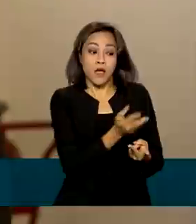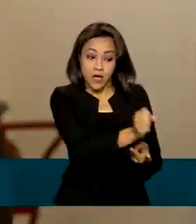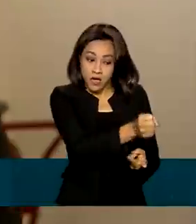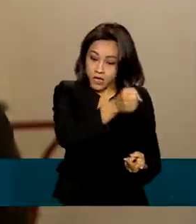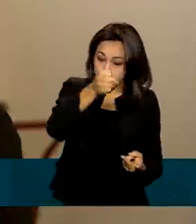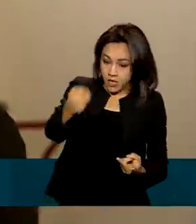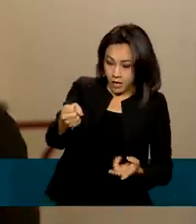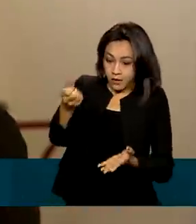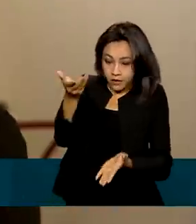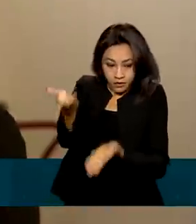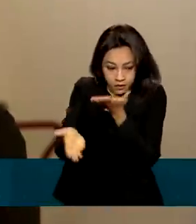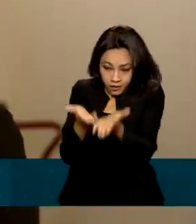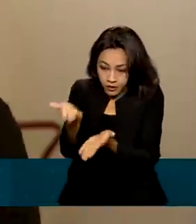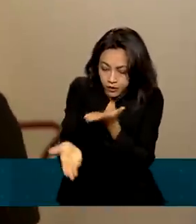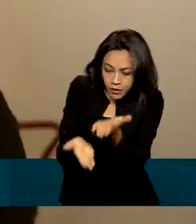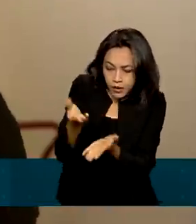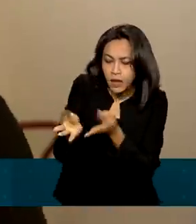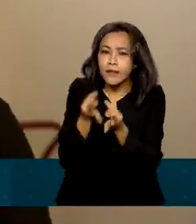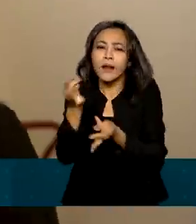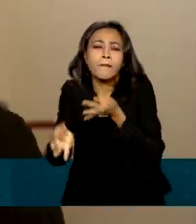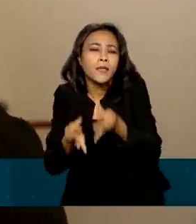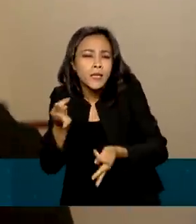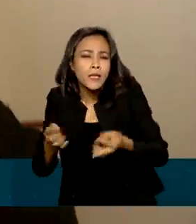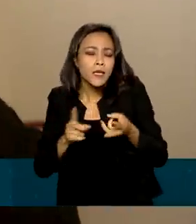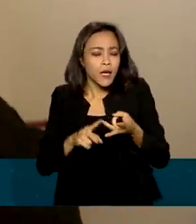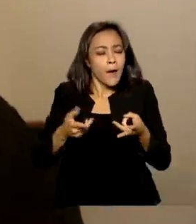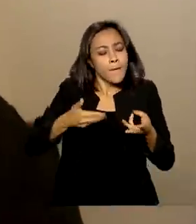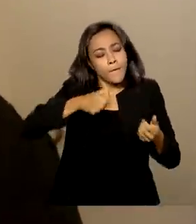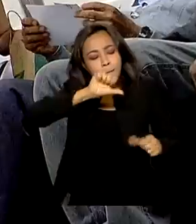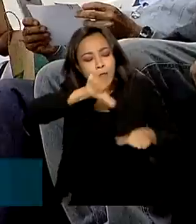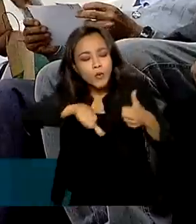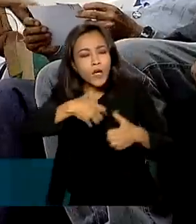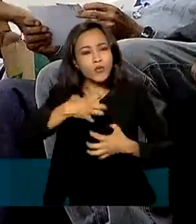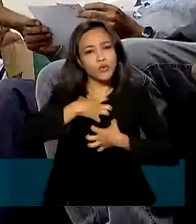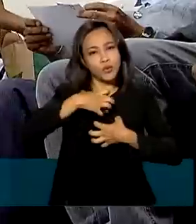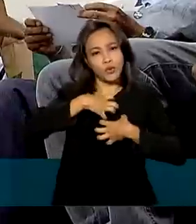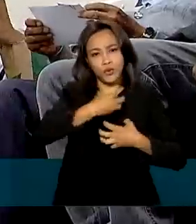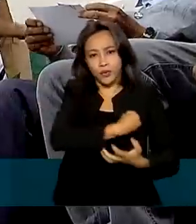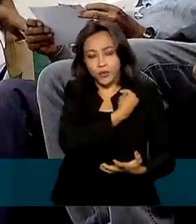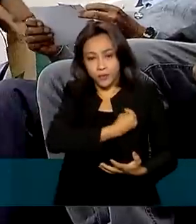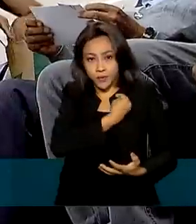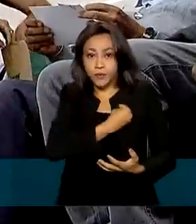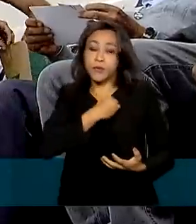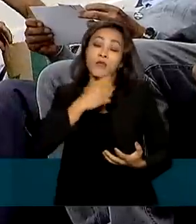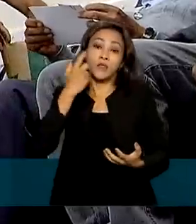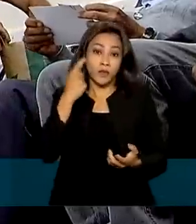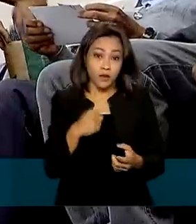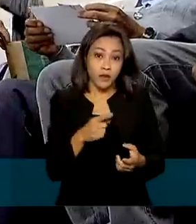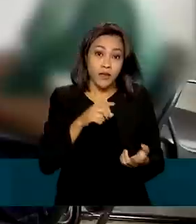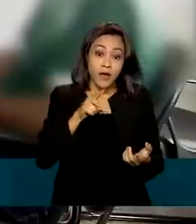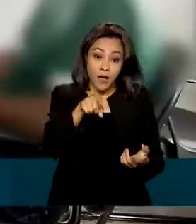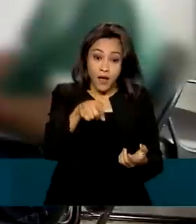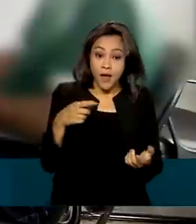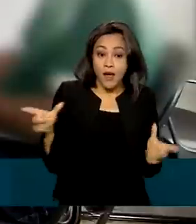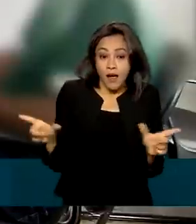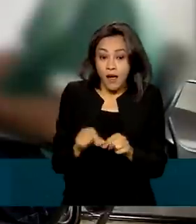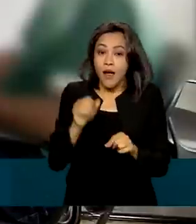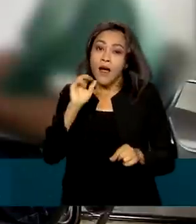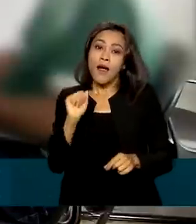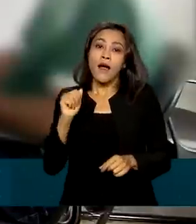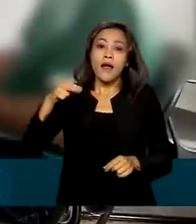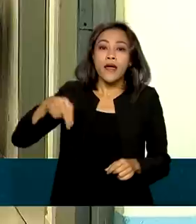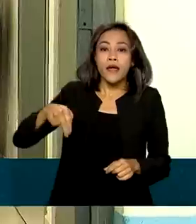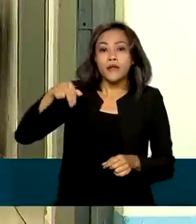nós vamos estimular a mudança do estilo de vida, nós vamos olhar o sono desse paciente. A Agência Nacional de Saúde Suplementar, a ANS,